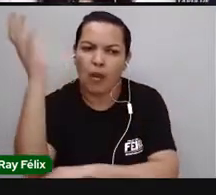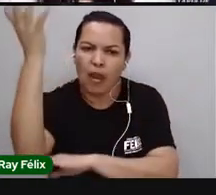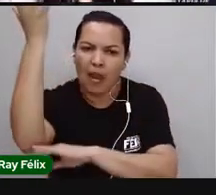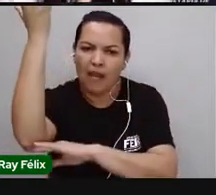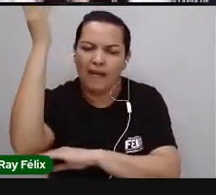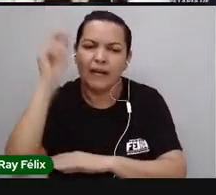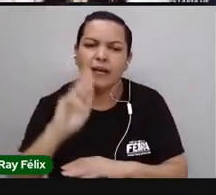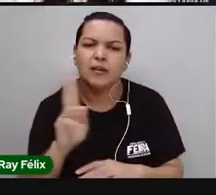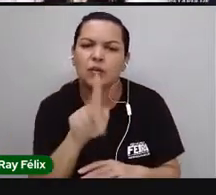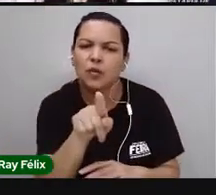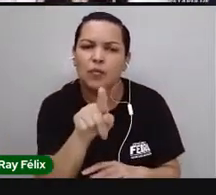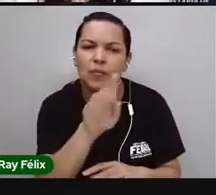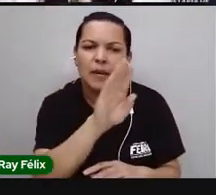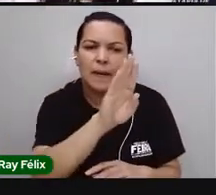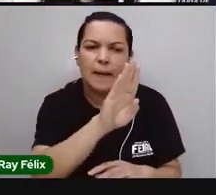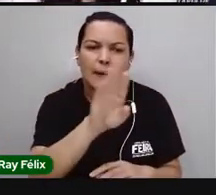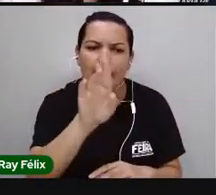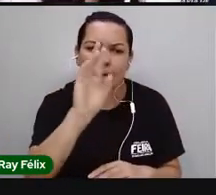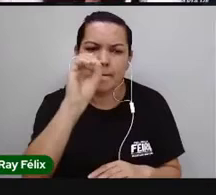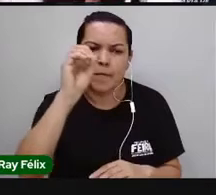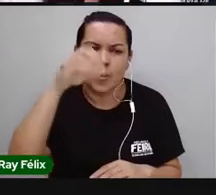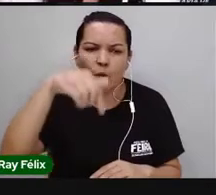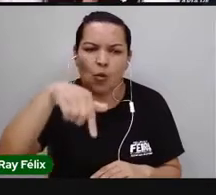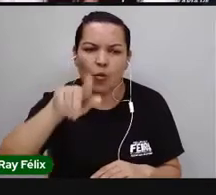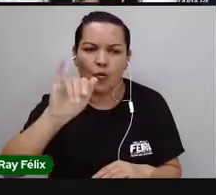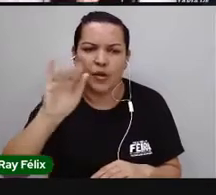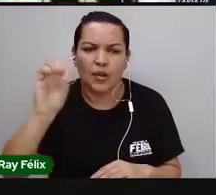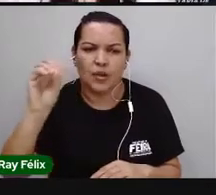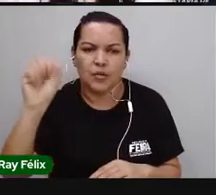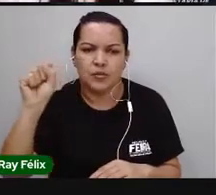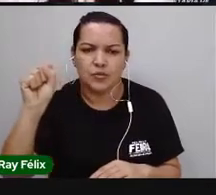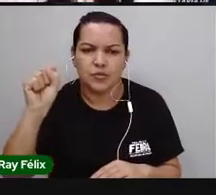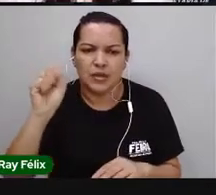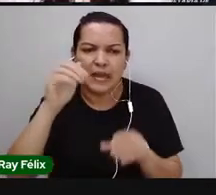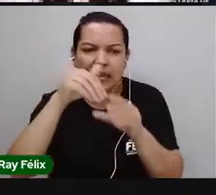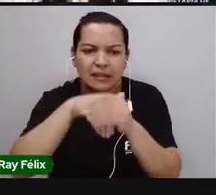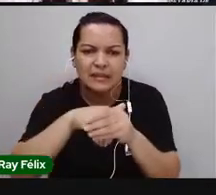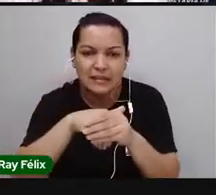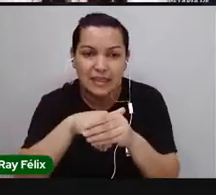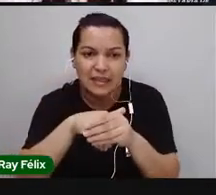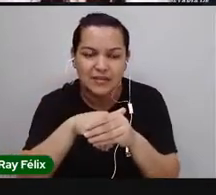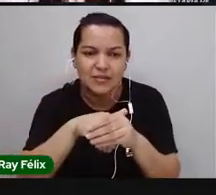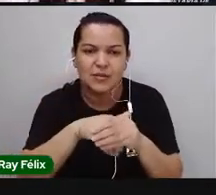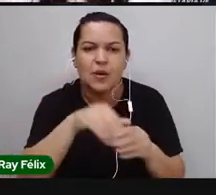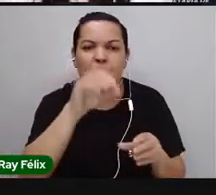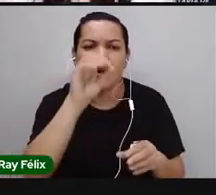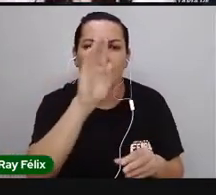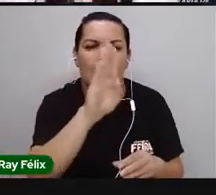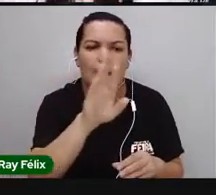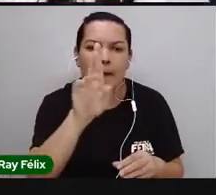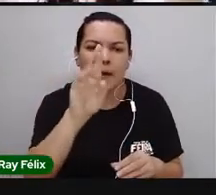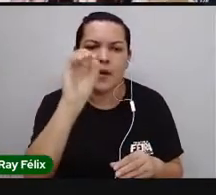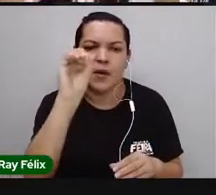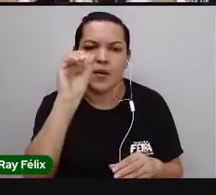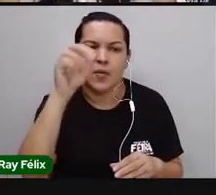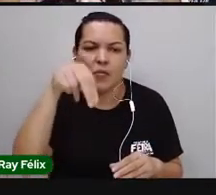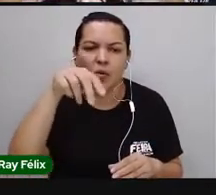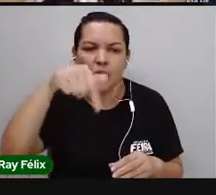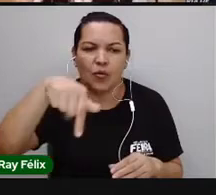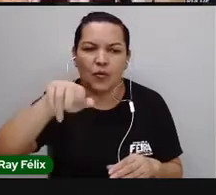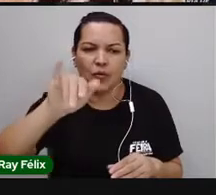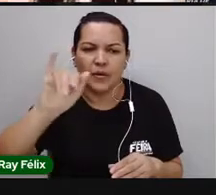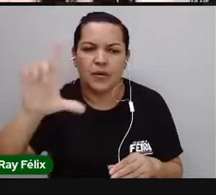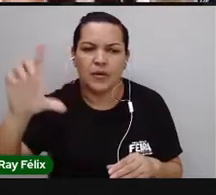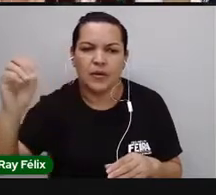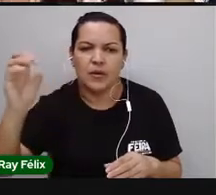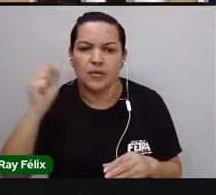brônquios, e quando estão dentro do nosso pulmão, eles são chamados de bronquíolos. O ar que a gente respira,